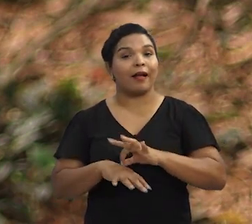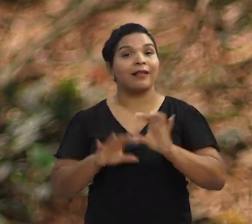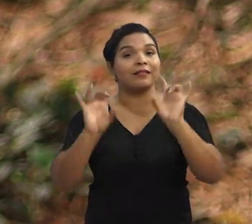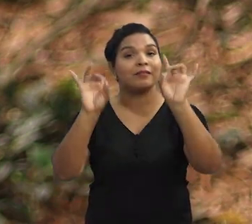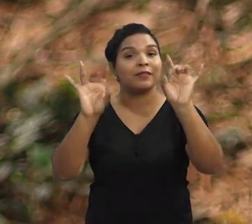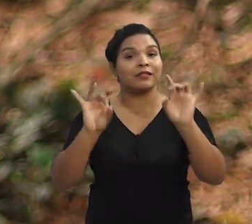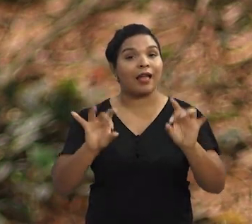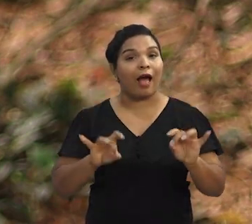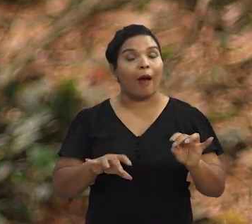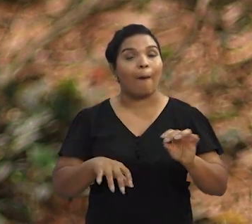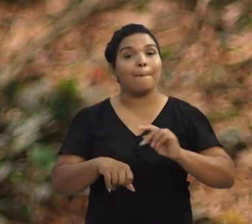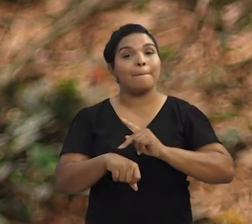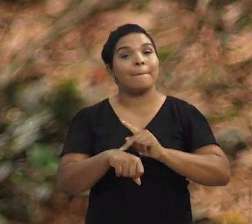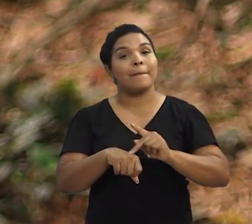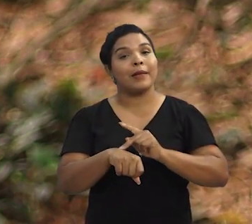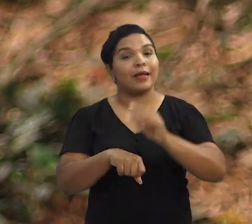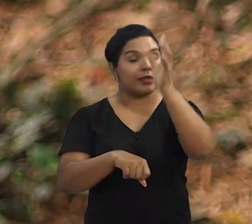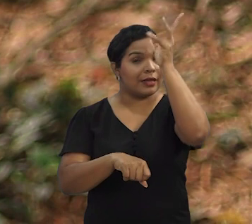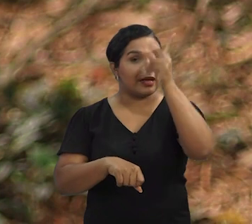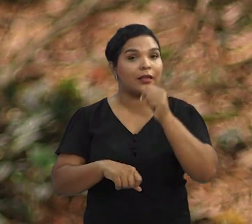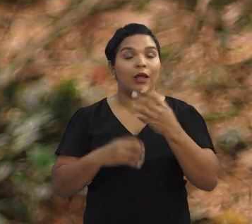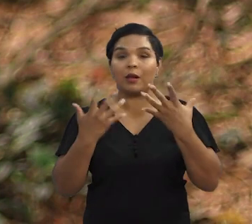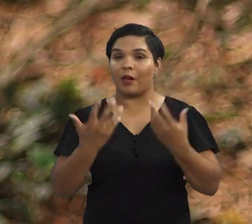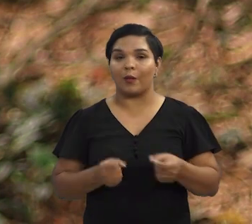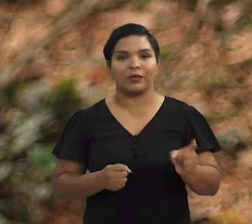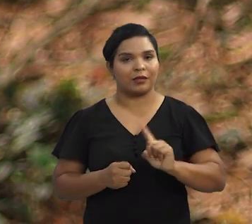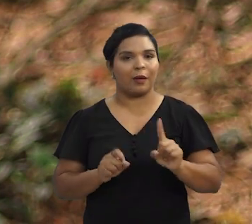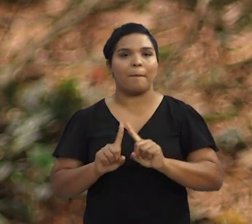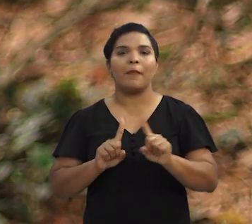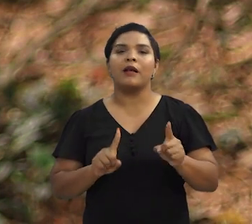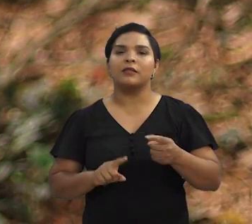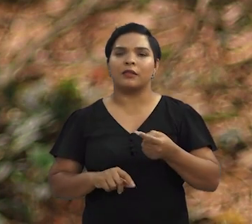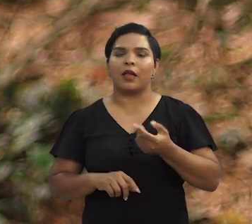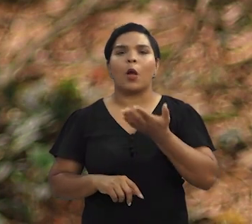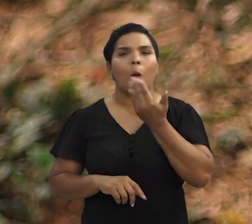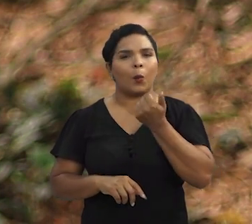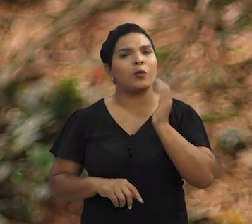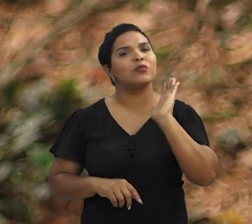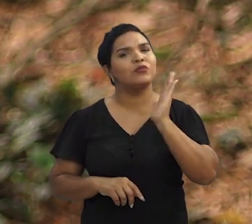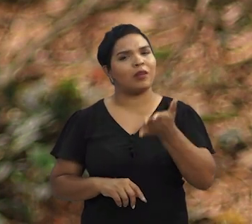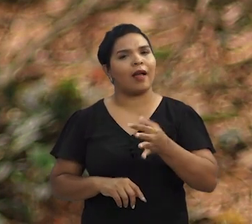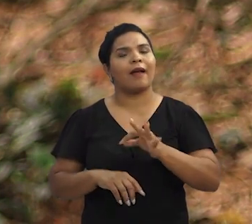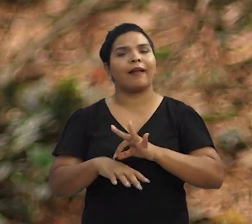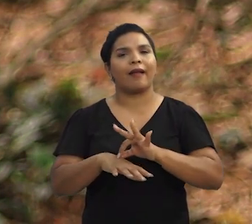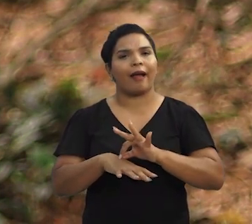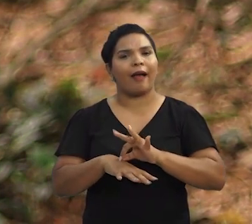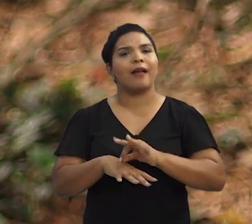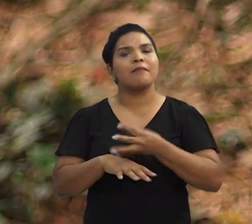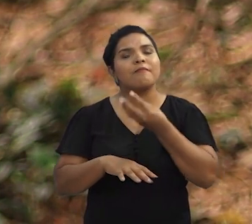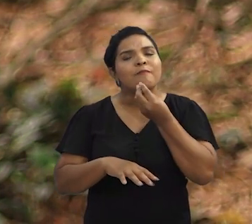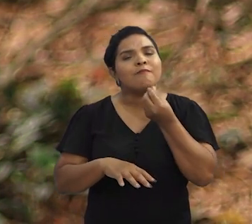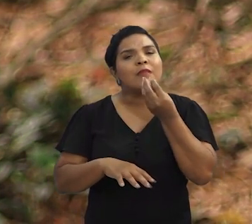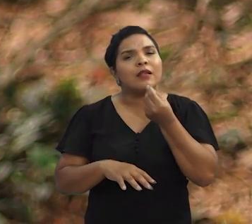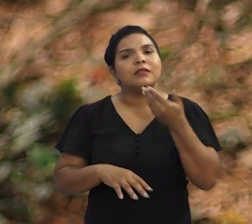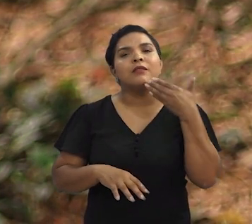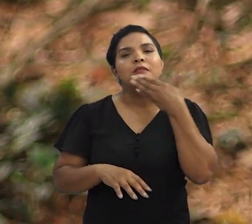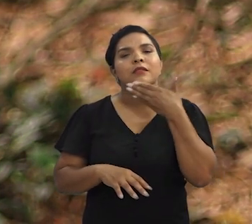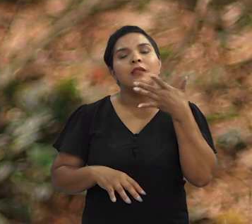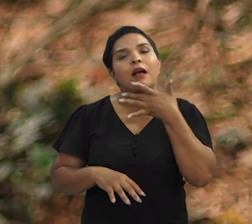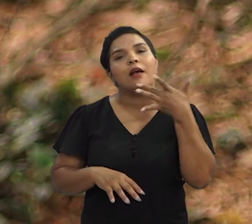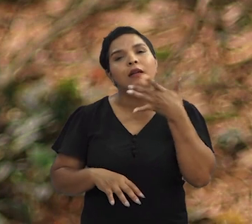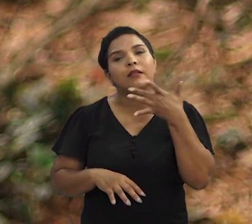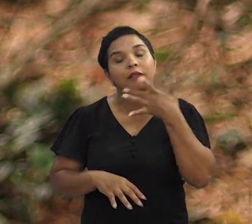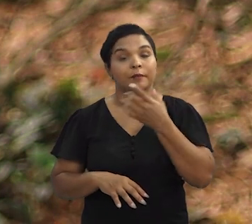especial. A galinha de pele preta ainda não é bem aceita. Porém, quem já provou garante que a carne é muito macia e saborosa.